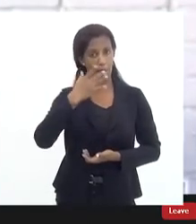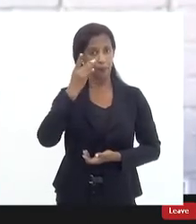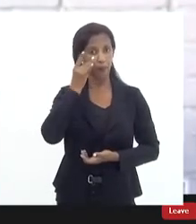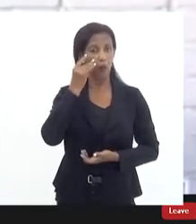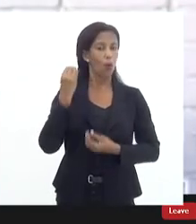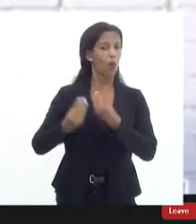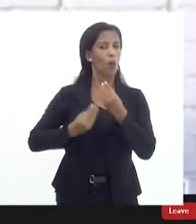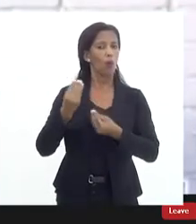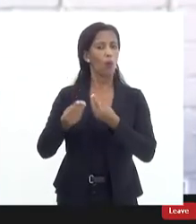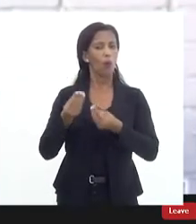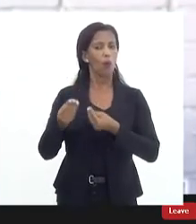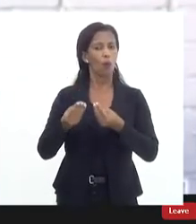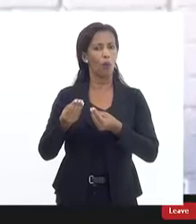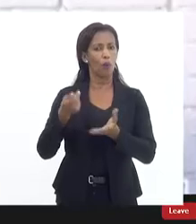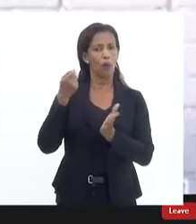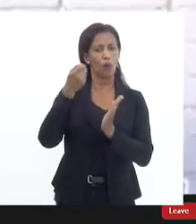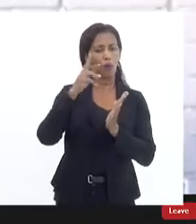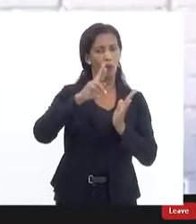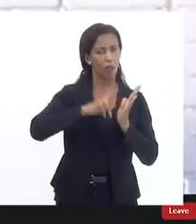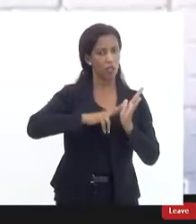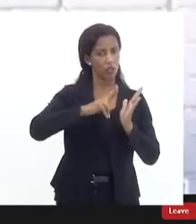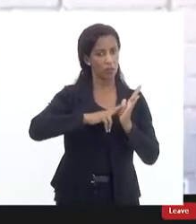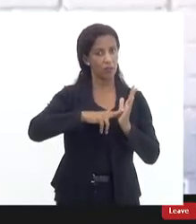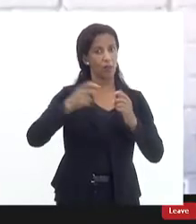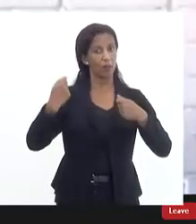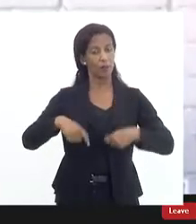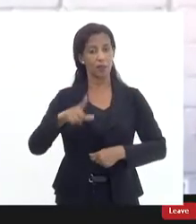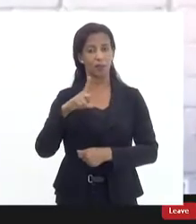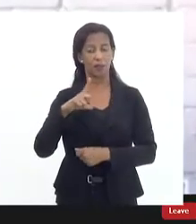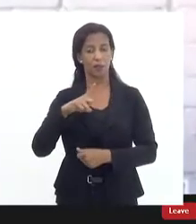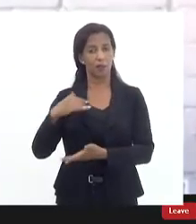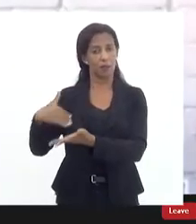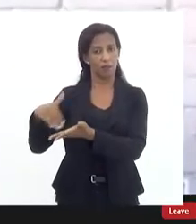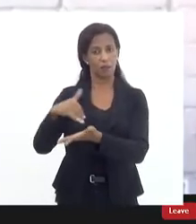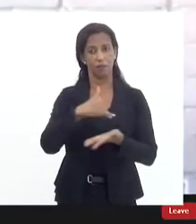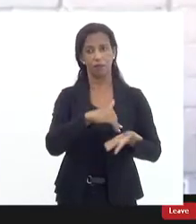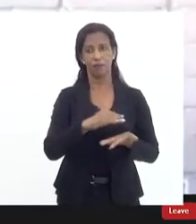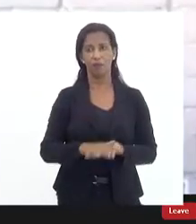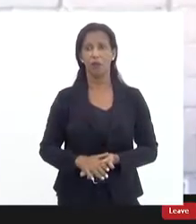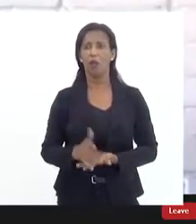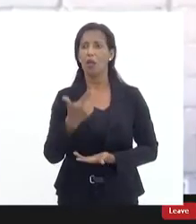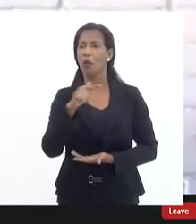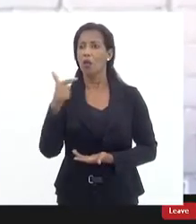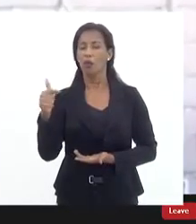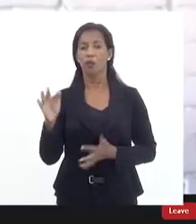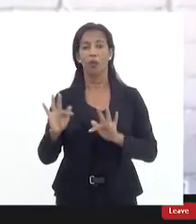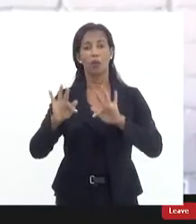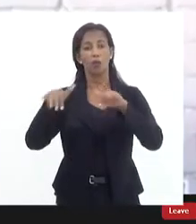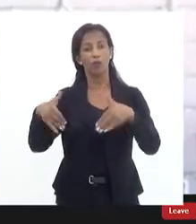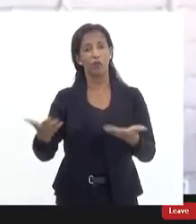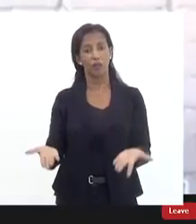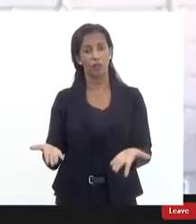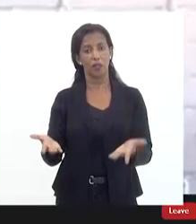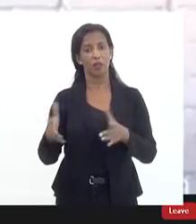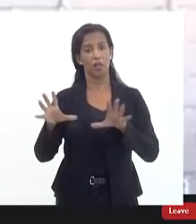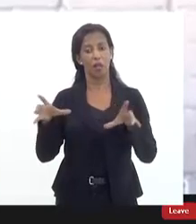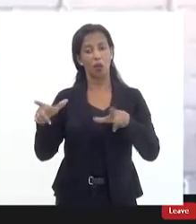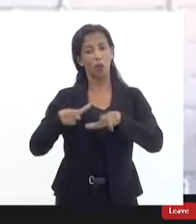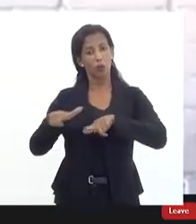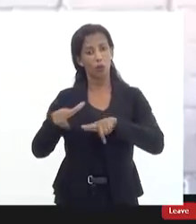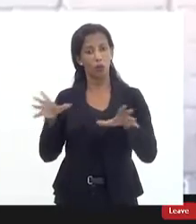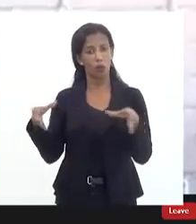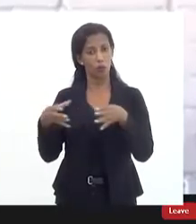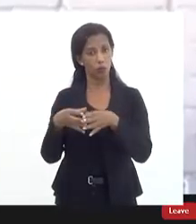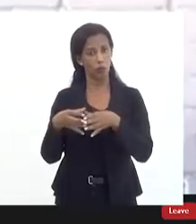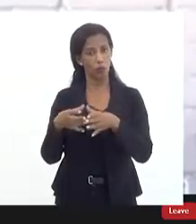procederemos à convocação regimental e oficial dos secretários não há como encerrar o trabalho desse grupo sem